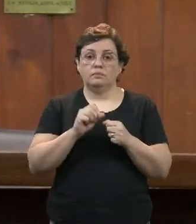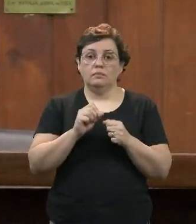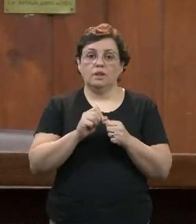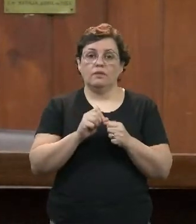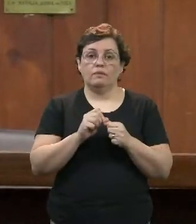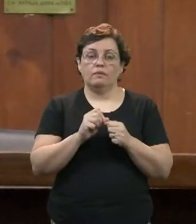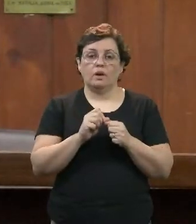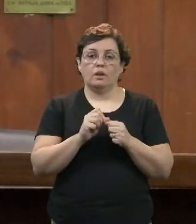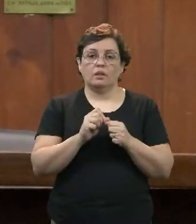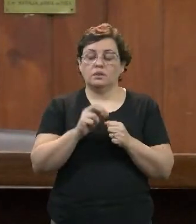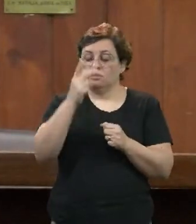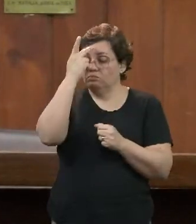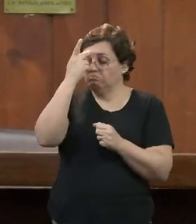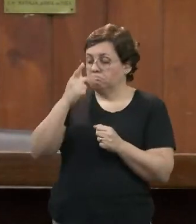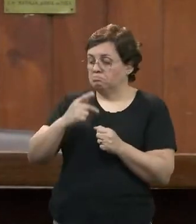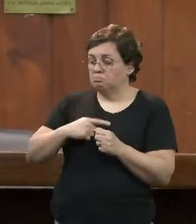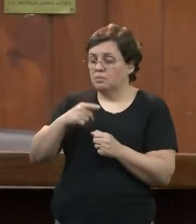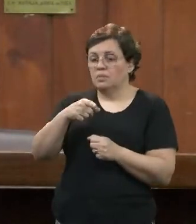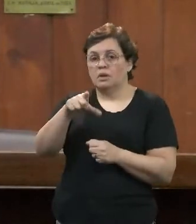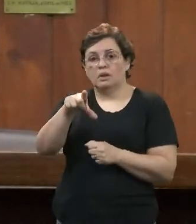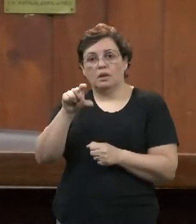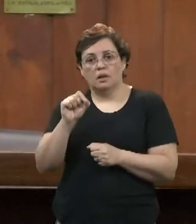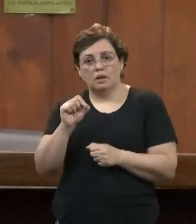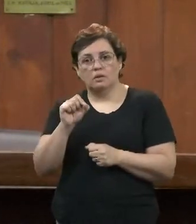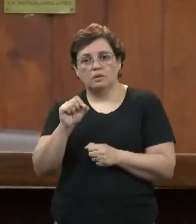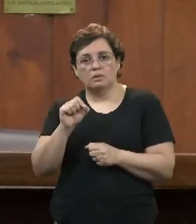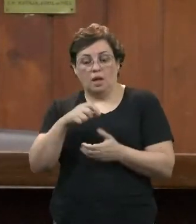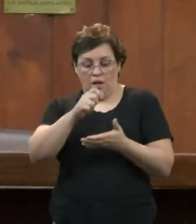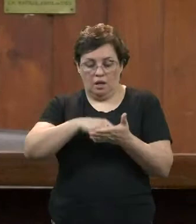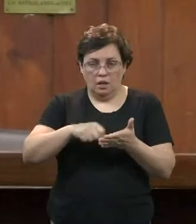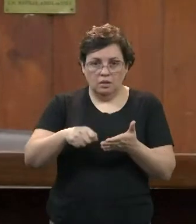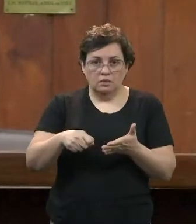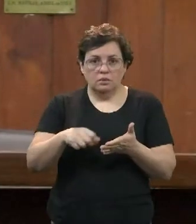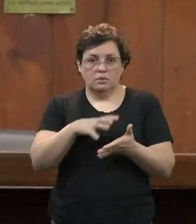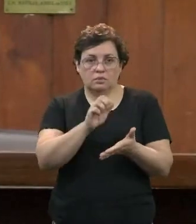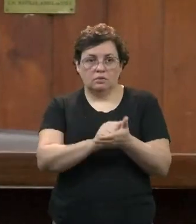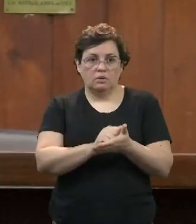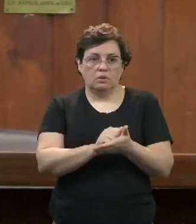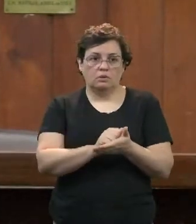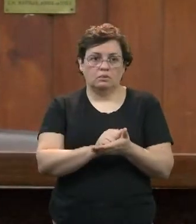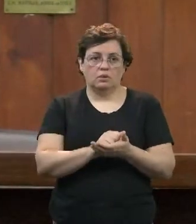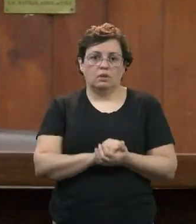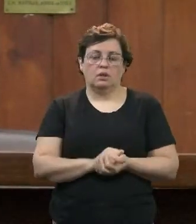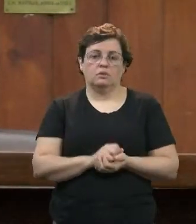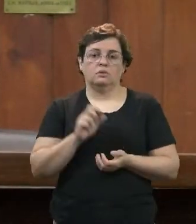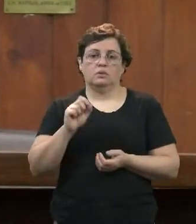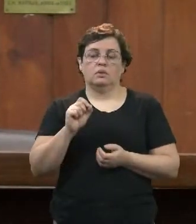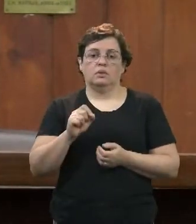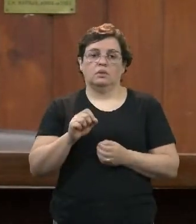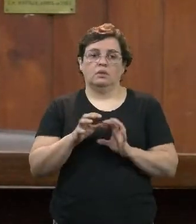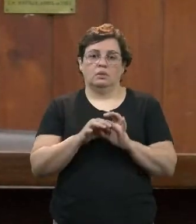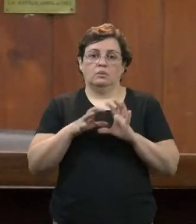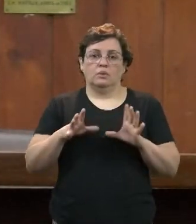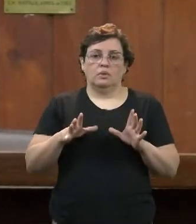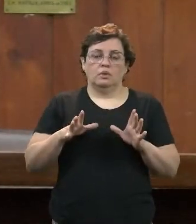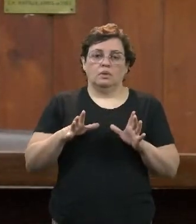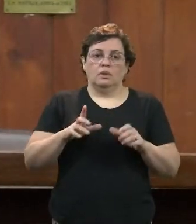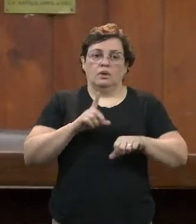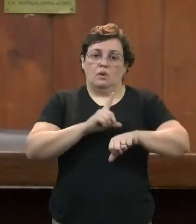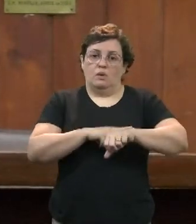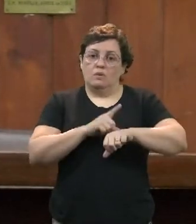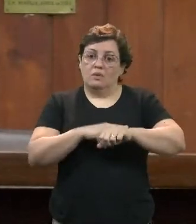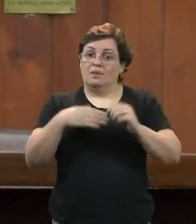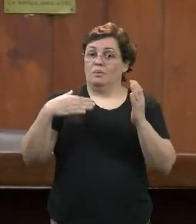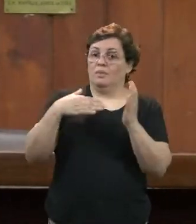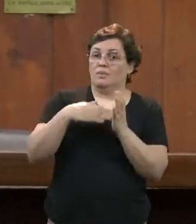individualmente essa opção, através de um assinando um contrato, uma renovação do contrato, onde permite uma carência de pagamento de